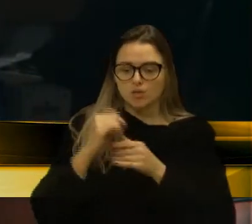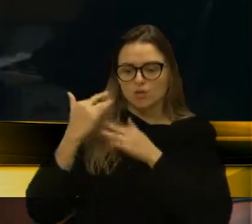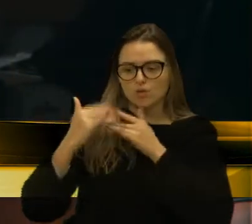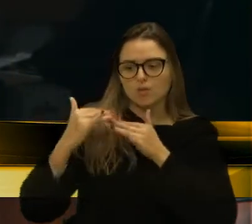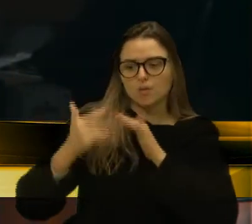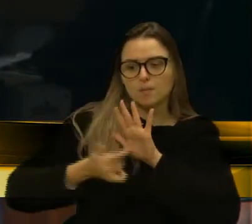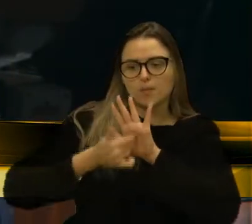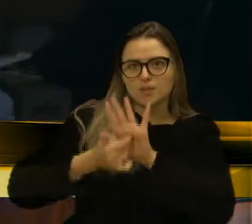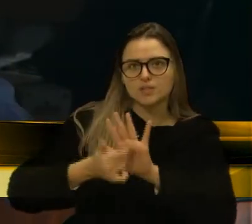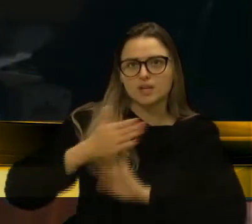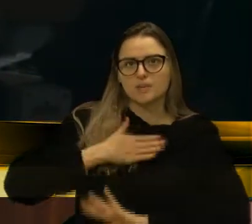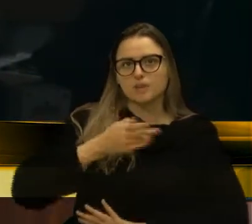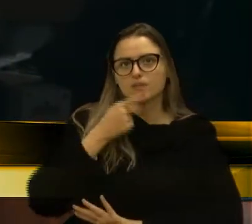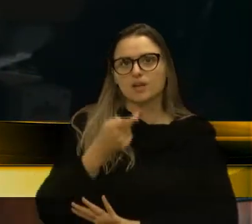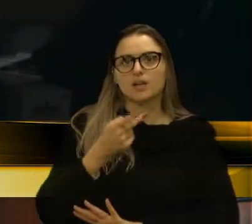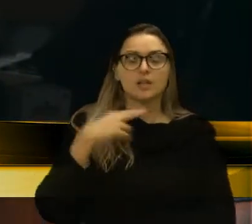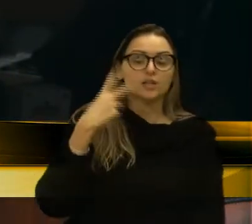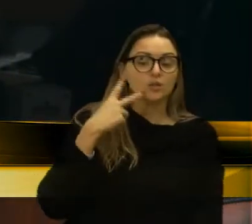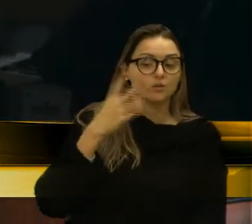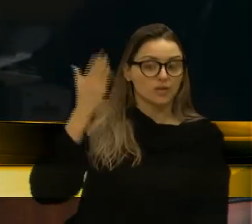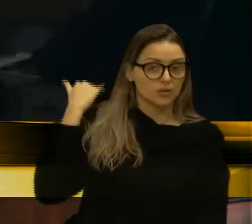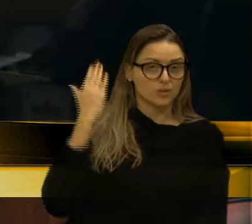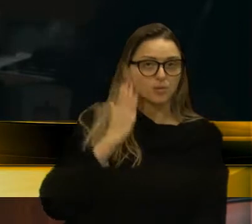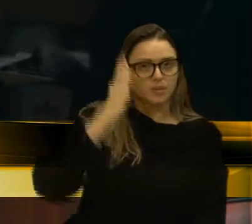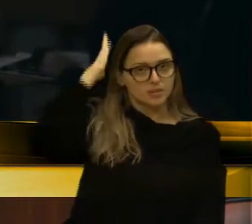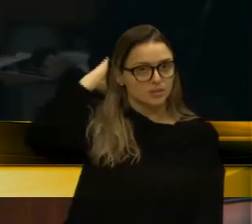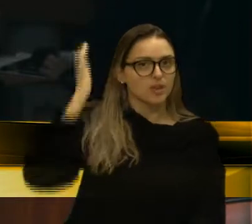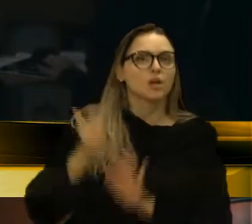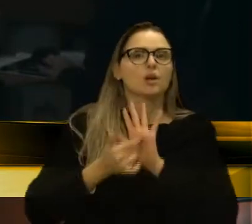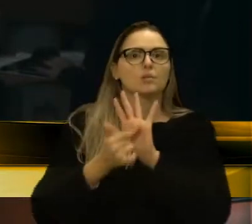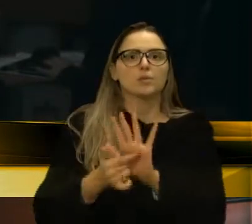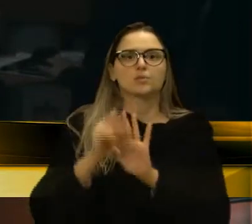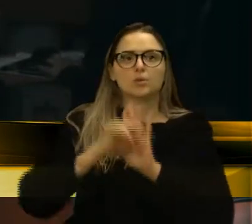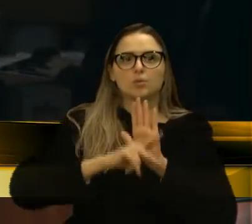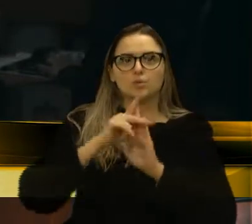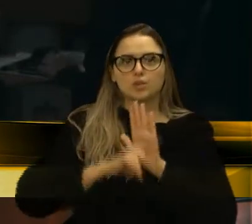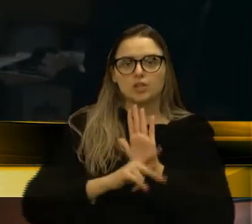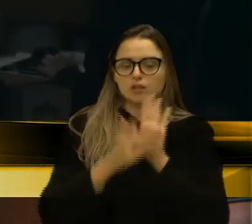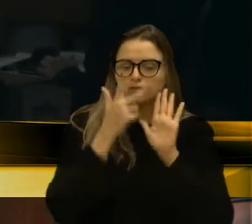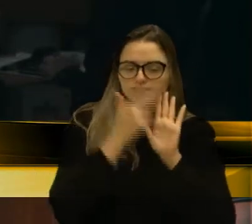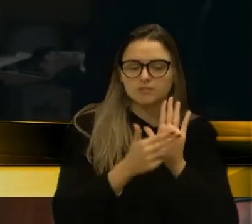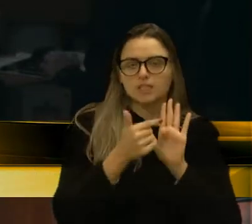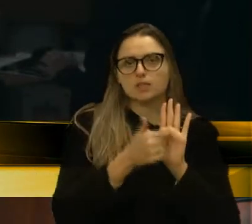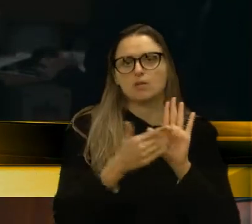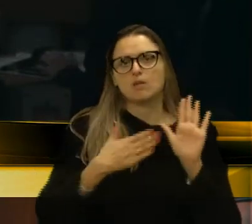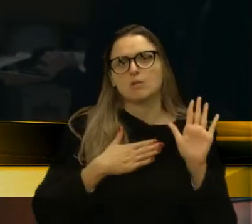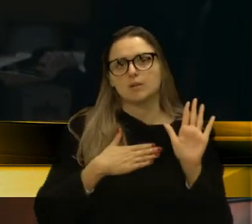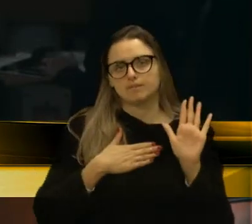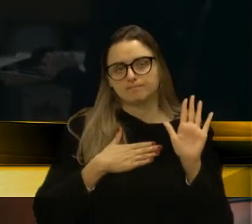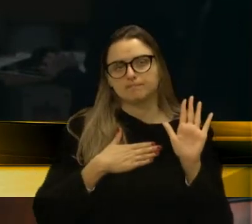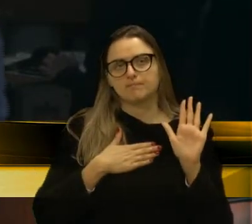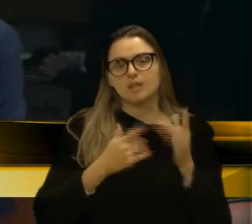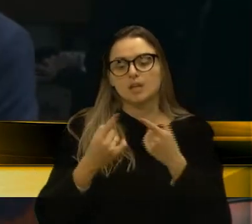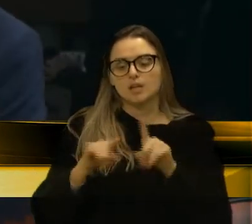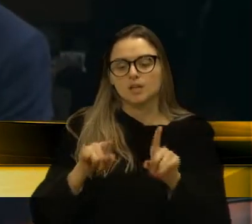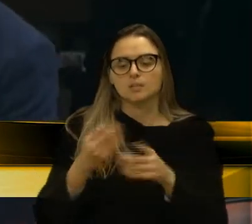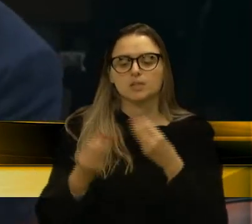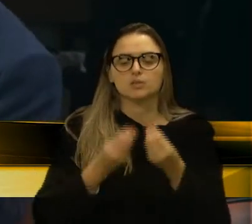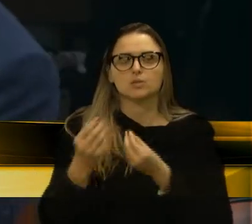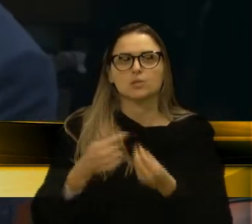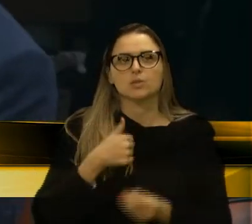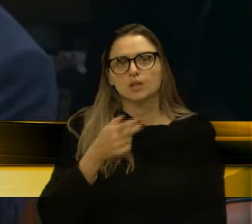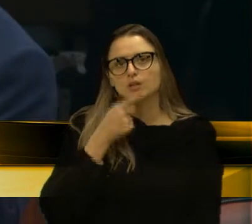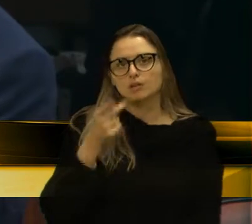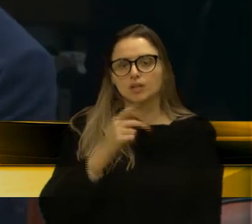demonstrar que o então vereador Daniel Guerra apresentou um projeto praticamente idêntico. Mas, como eu disse, nobre